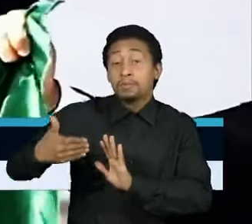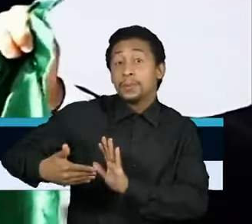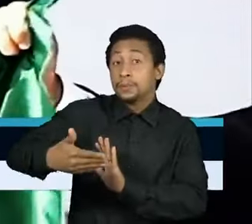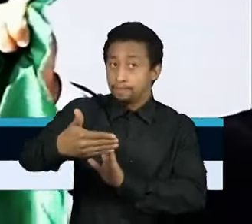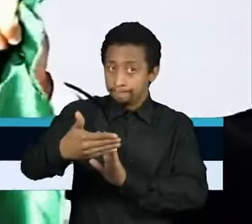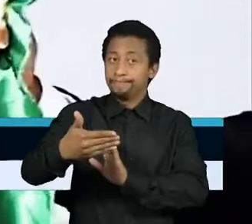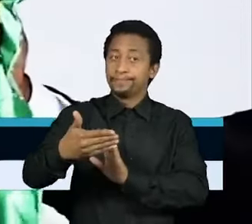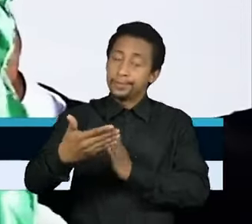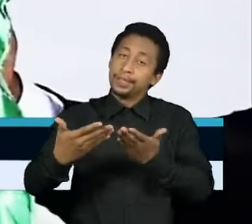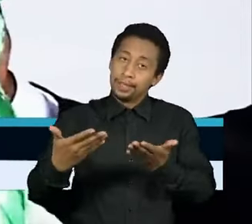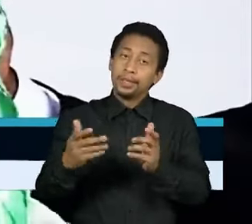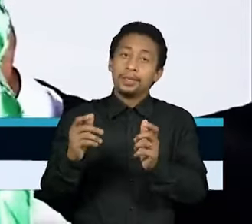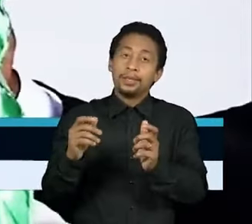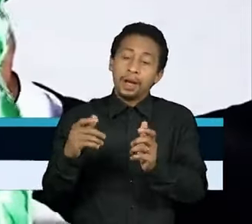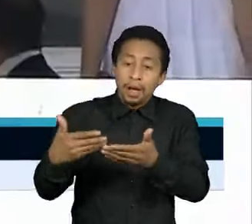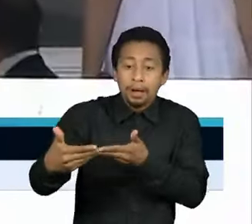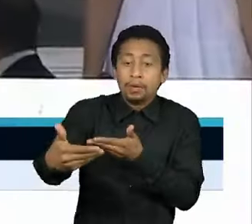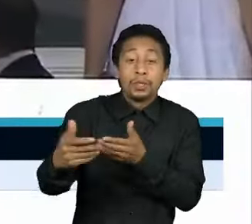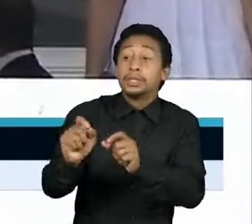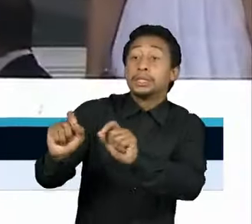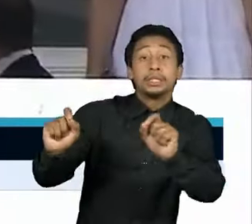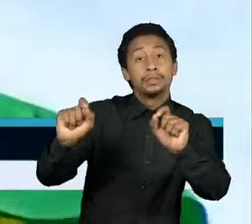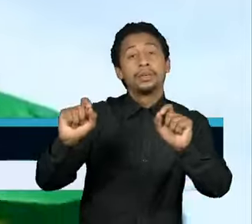a única certeza possível no momento.